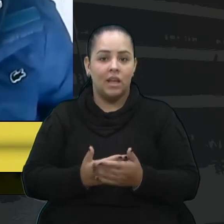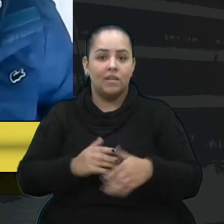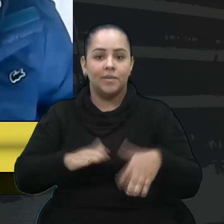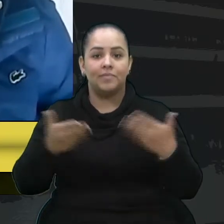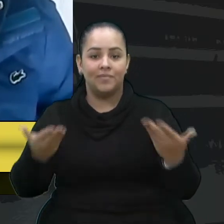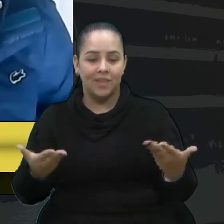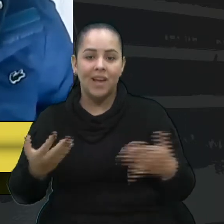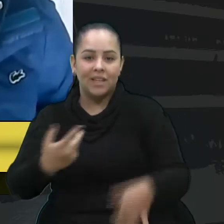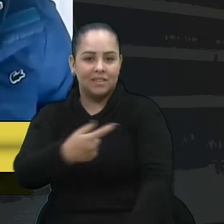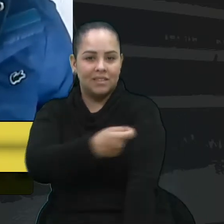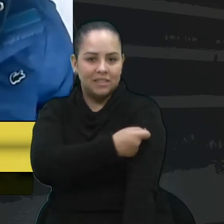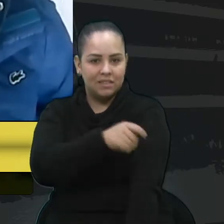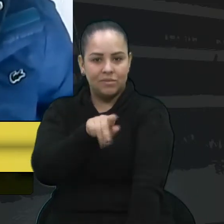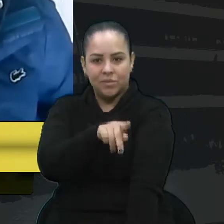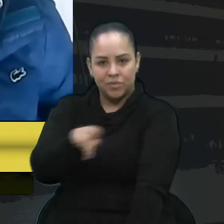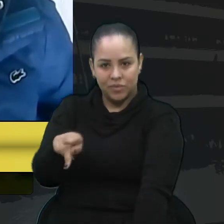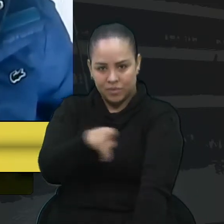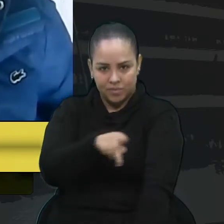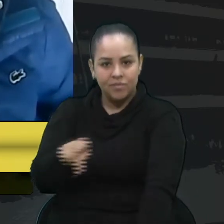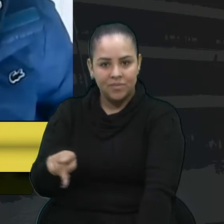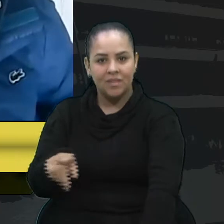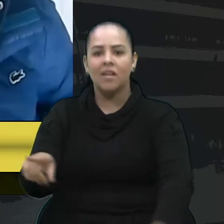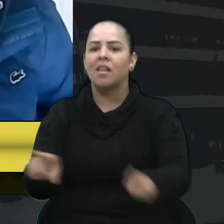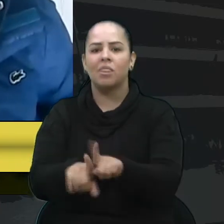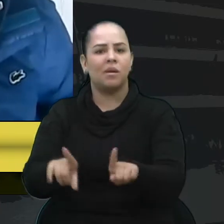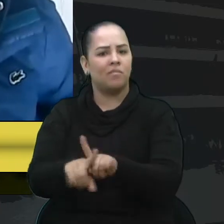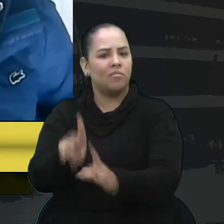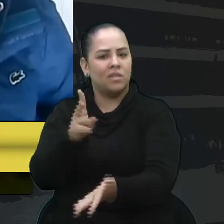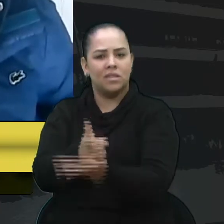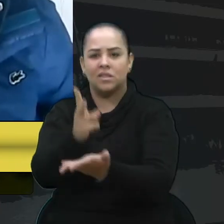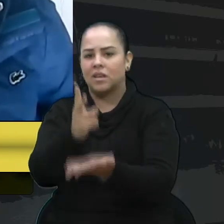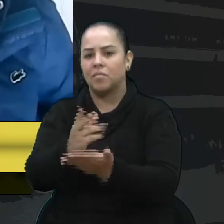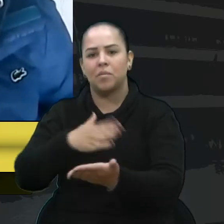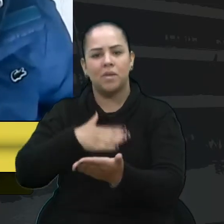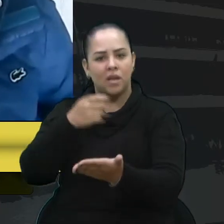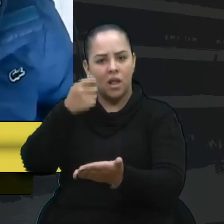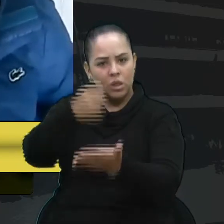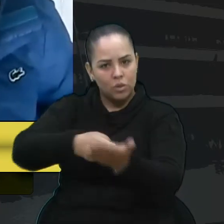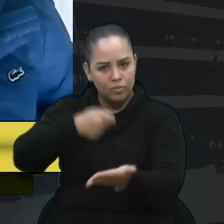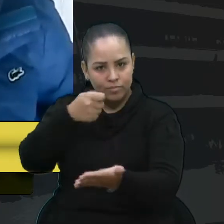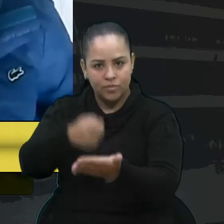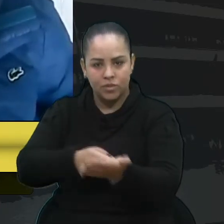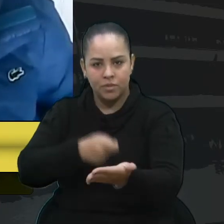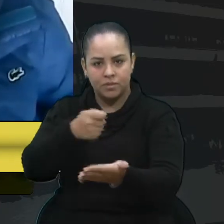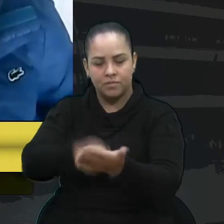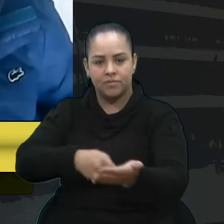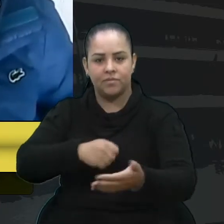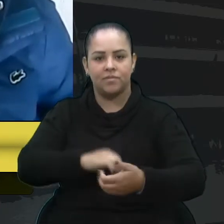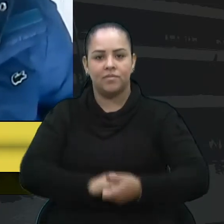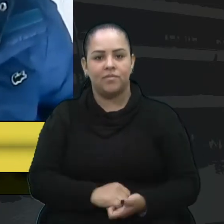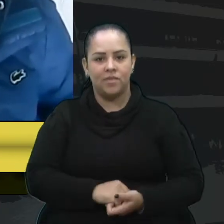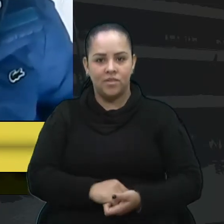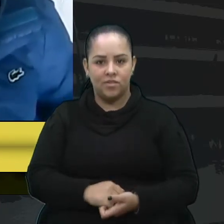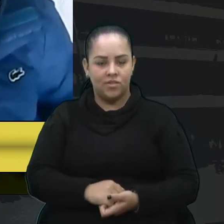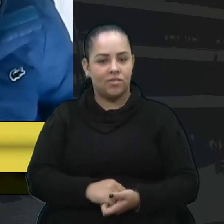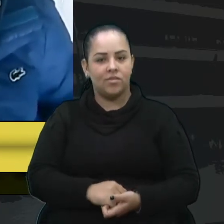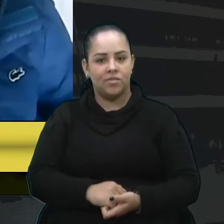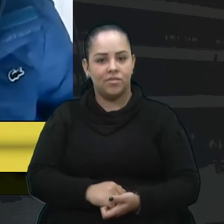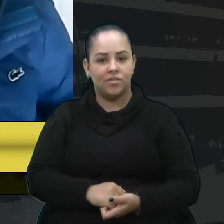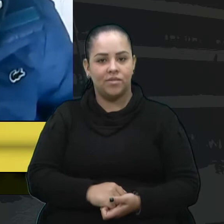para os professores também sempre foi uma defesa minha. Então, confio